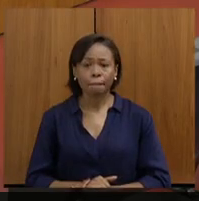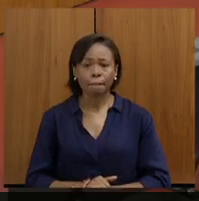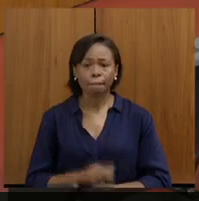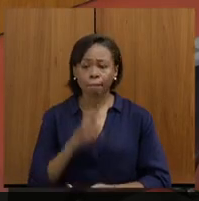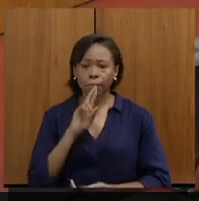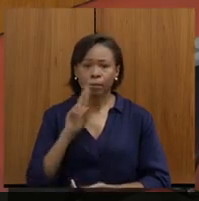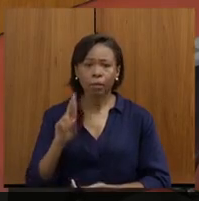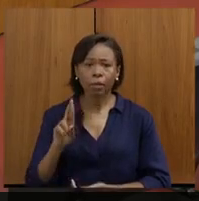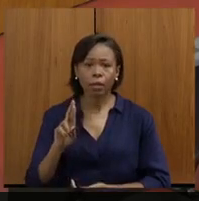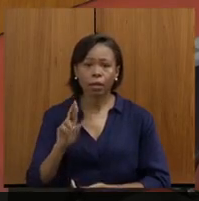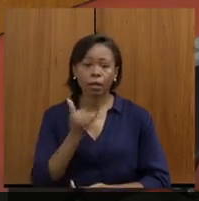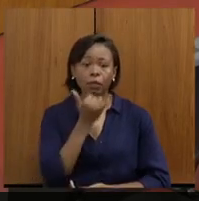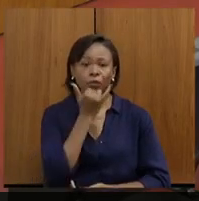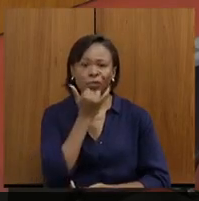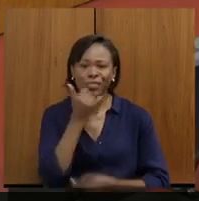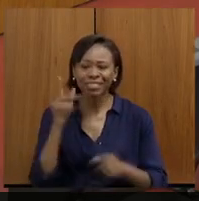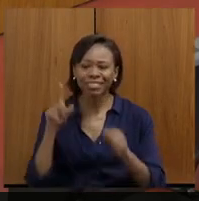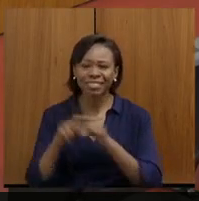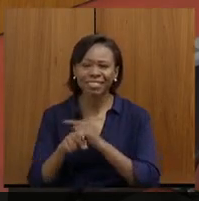Desculpa, posso falar?